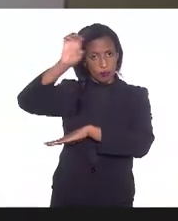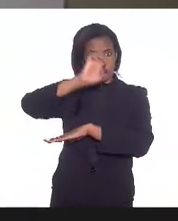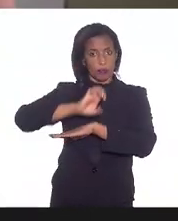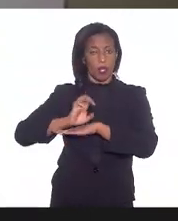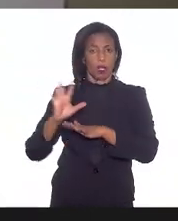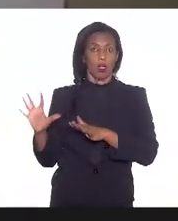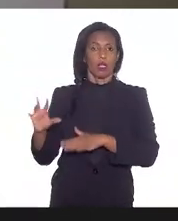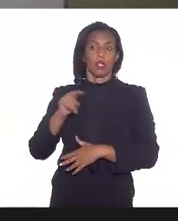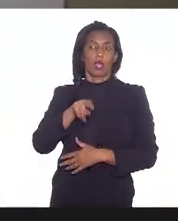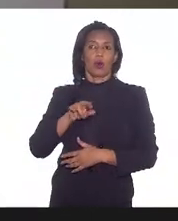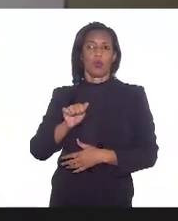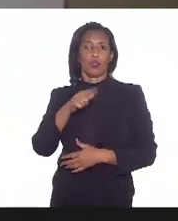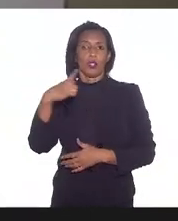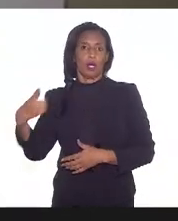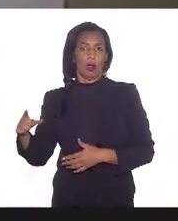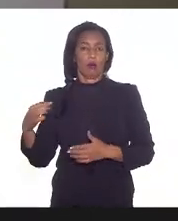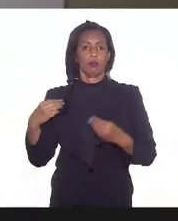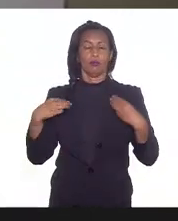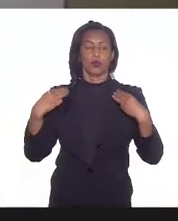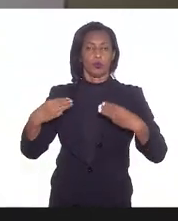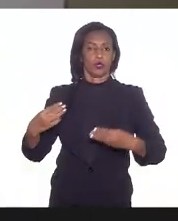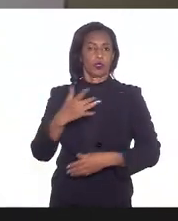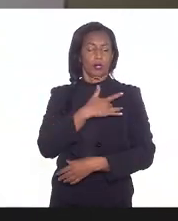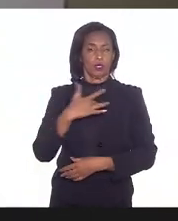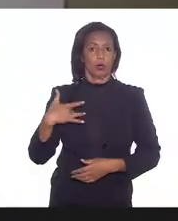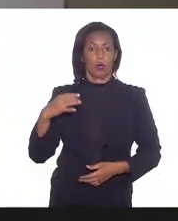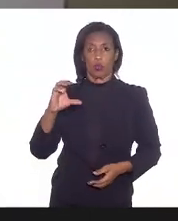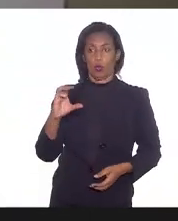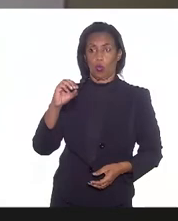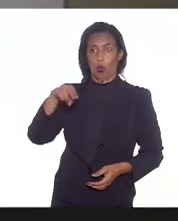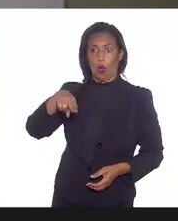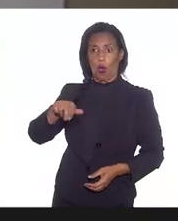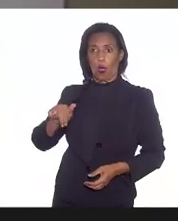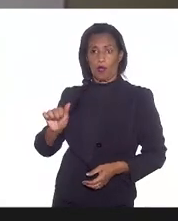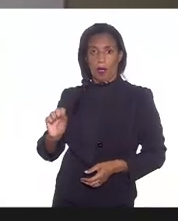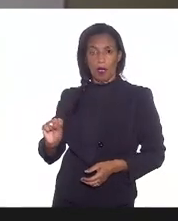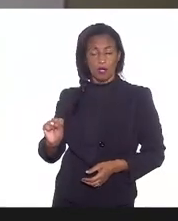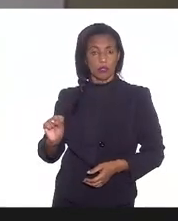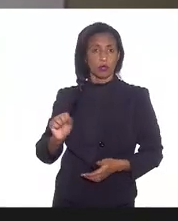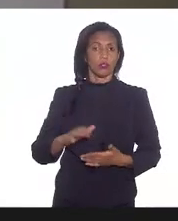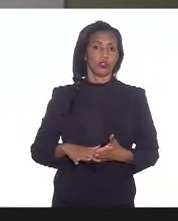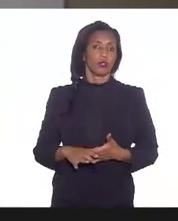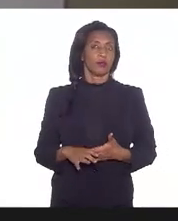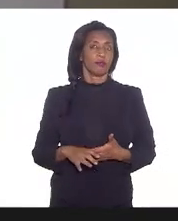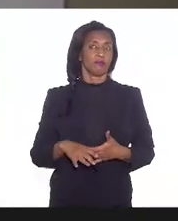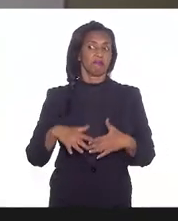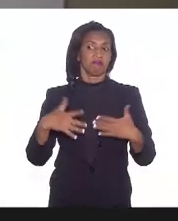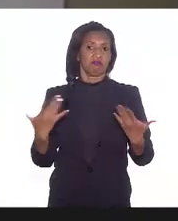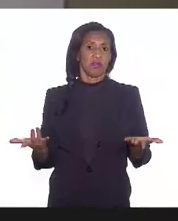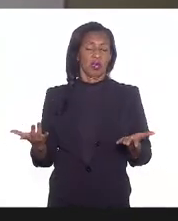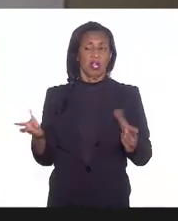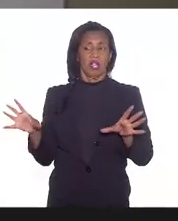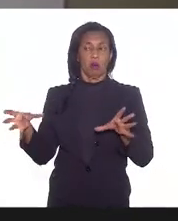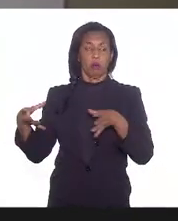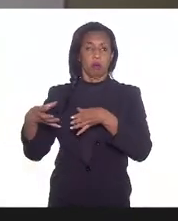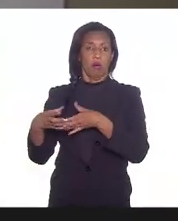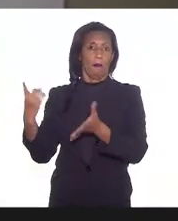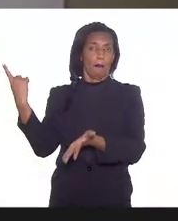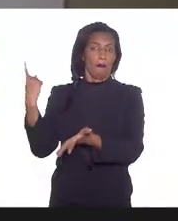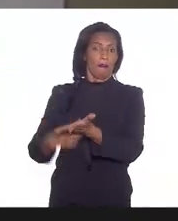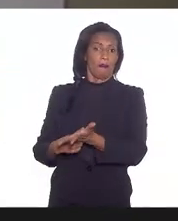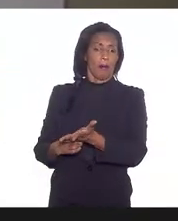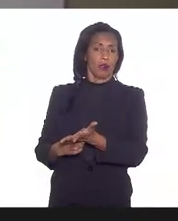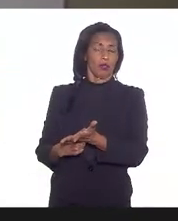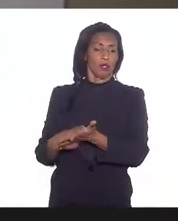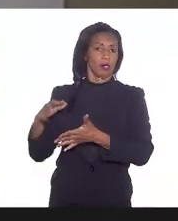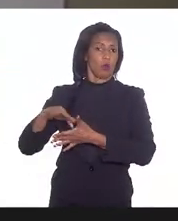União do Ministério da Saúde do CONAS enfim é uma é uma instância de pactuação